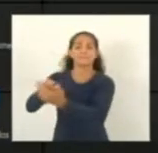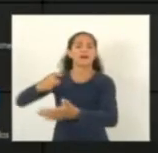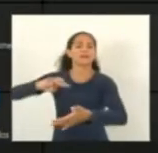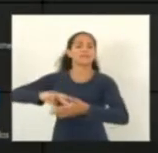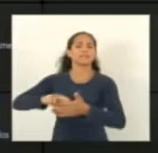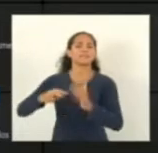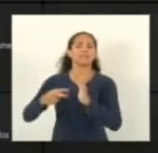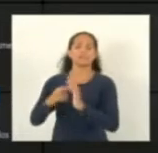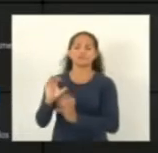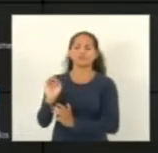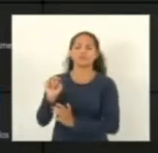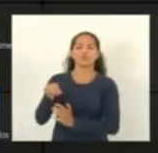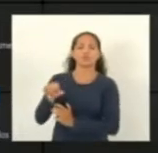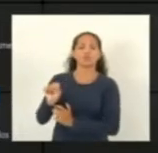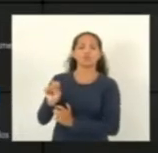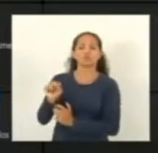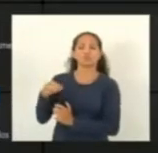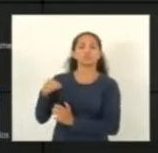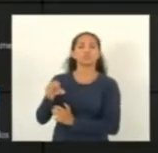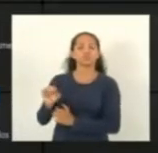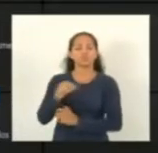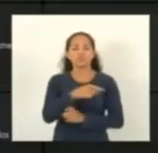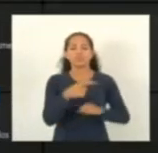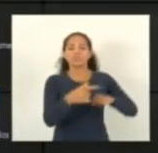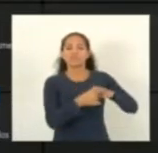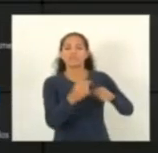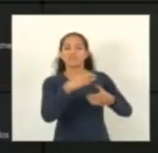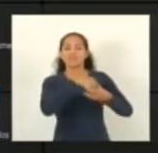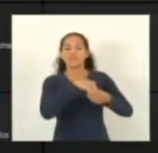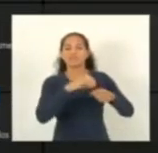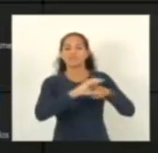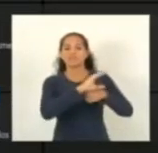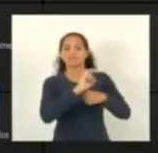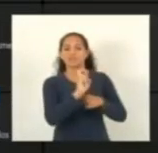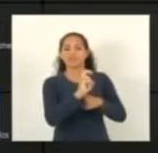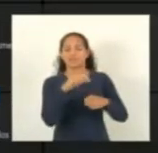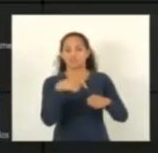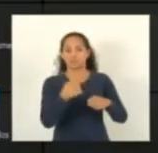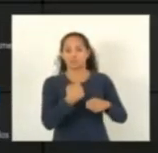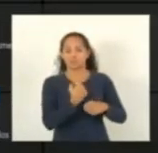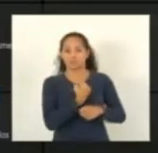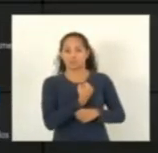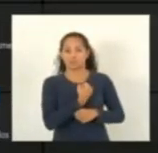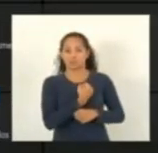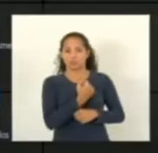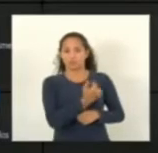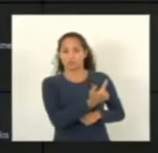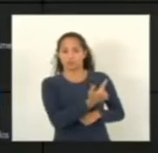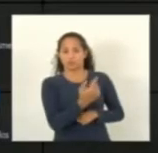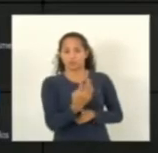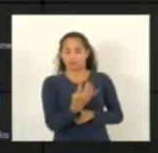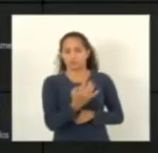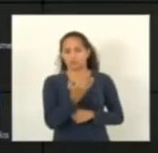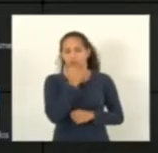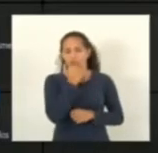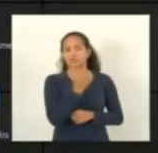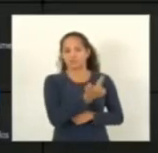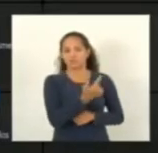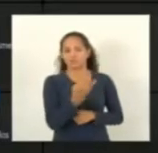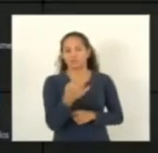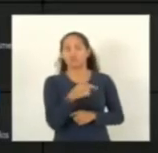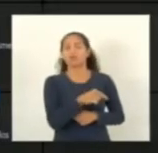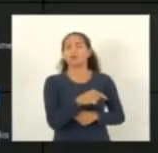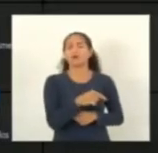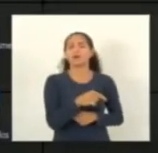constitucional, o artigo 5 da Constituição deixa claro, artigo 24 da Constituição, perdão, deixa clara essa questão,